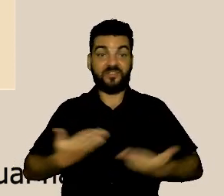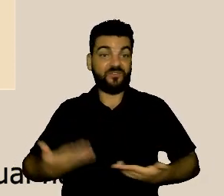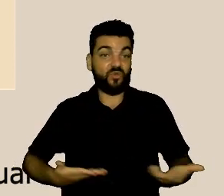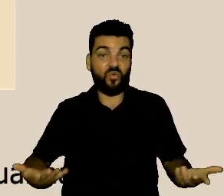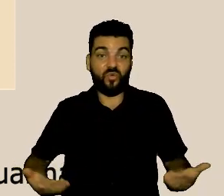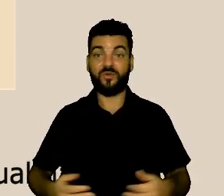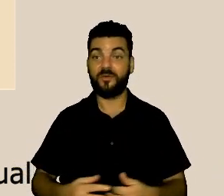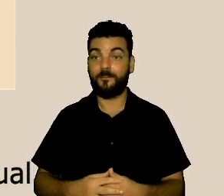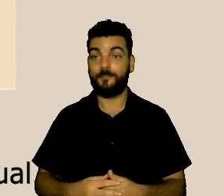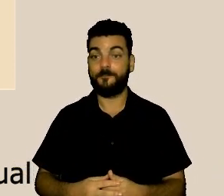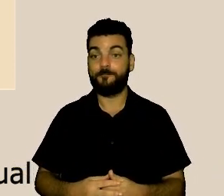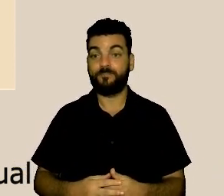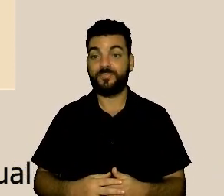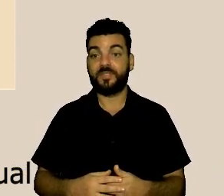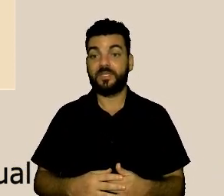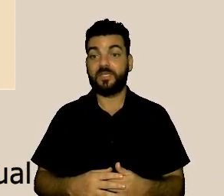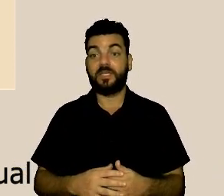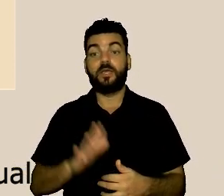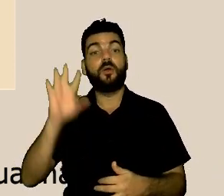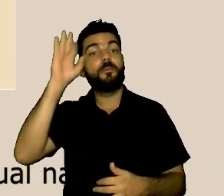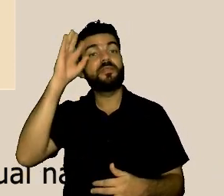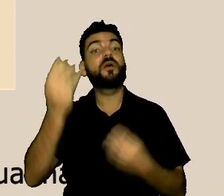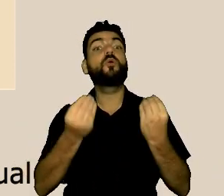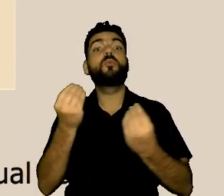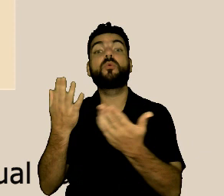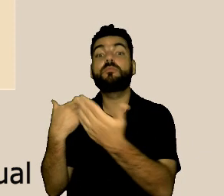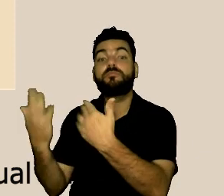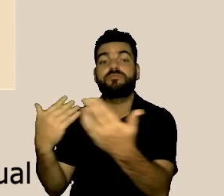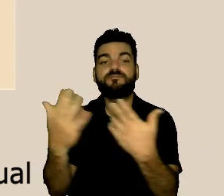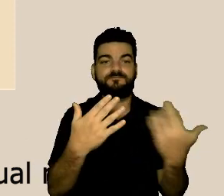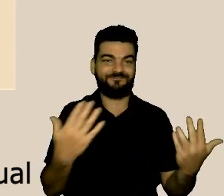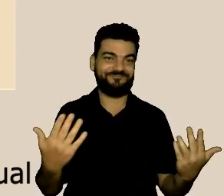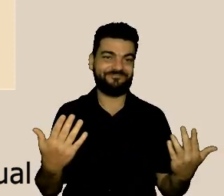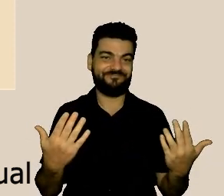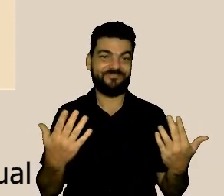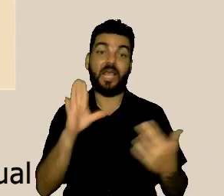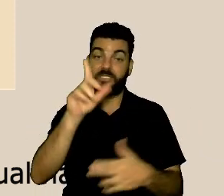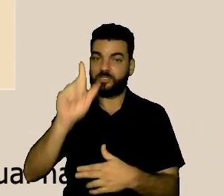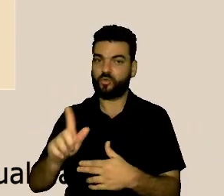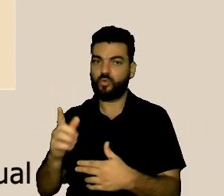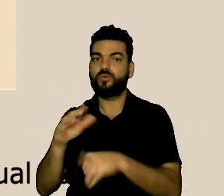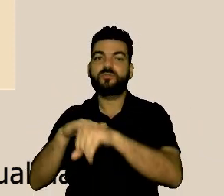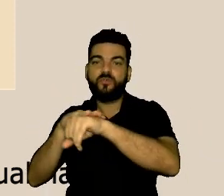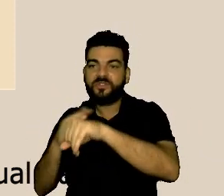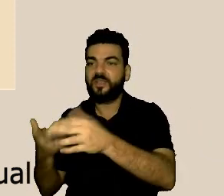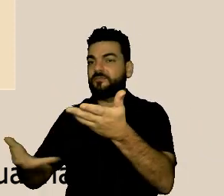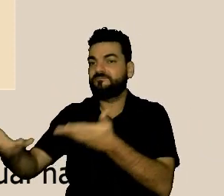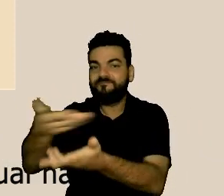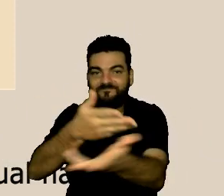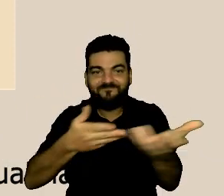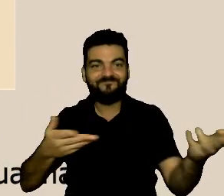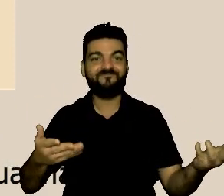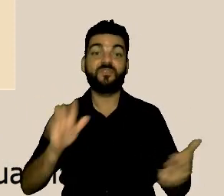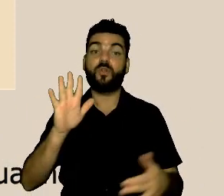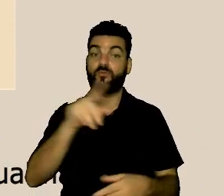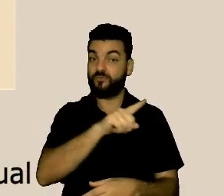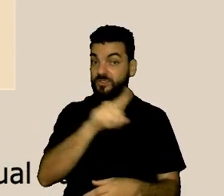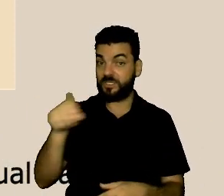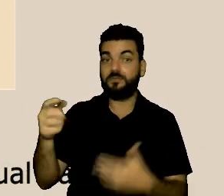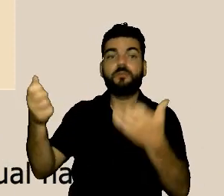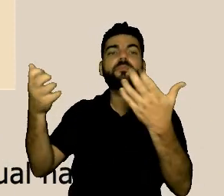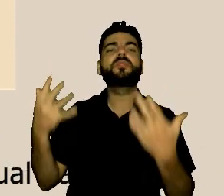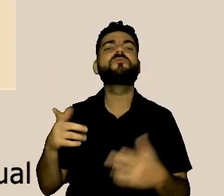a gente pudesse pensar em sentar enquanto gestores e falar olha eu queria que você falasse a